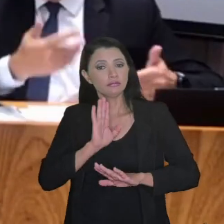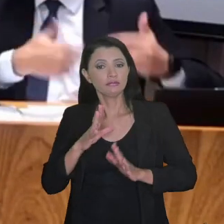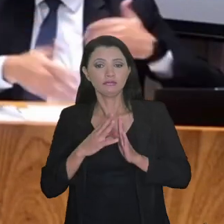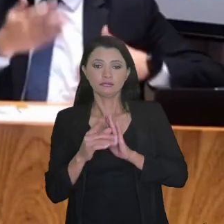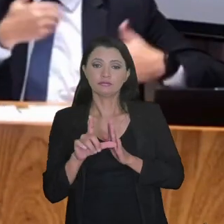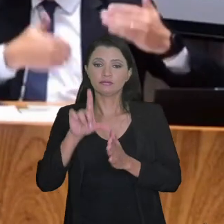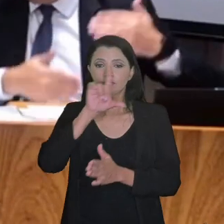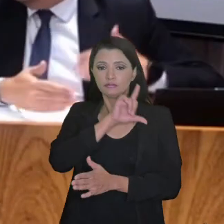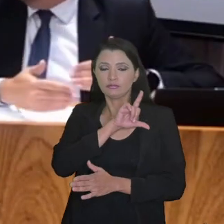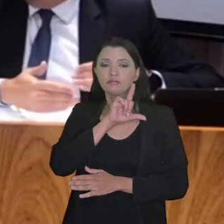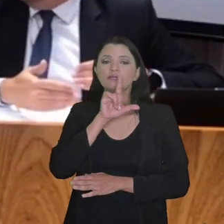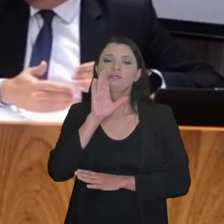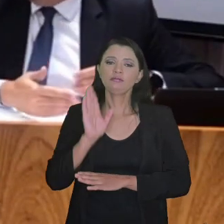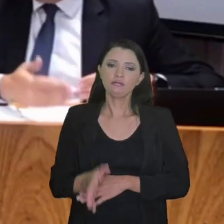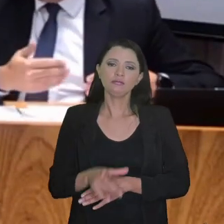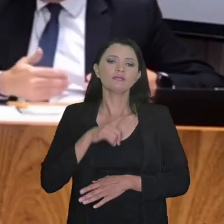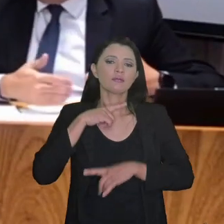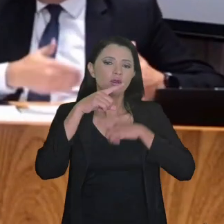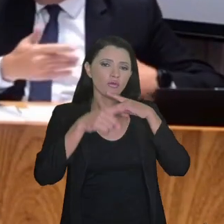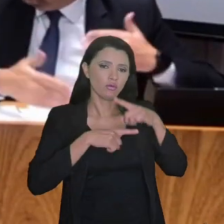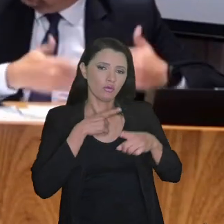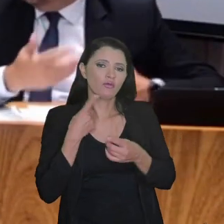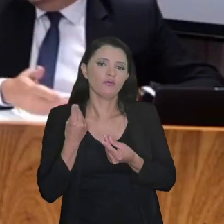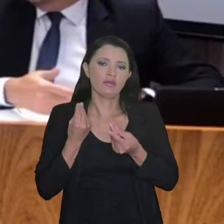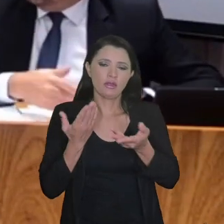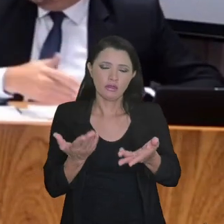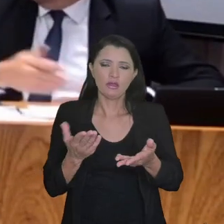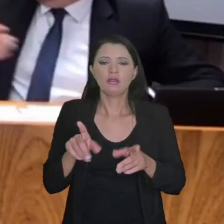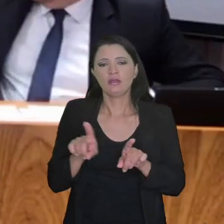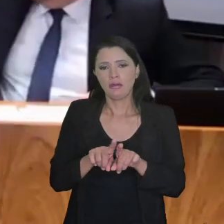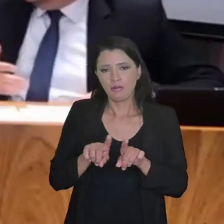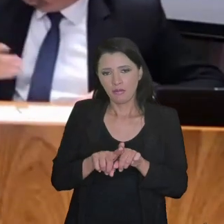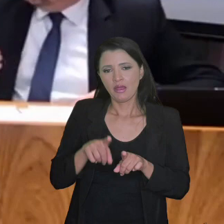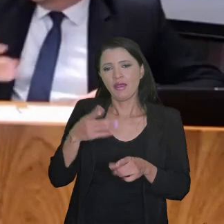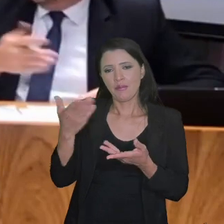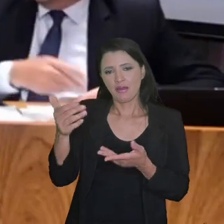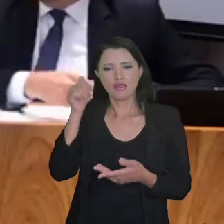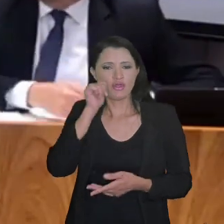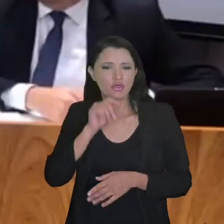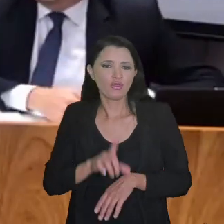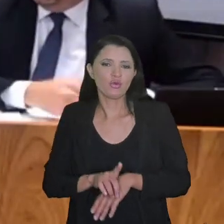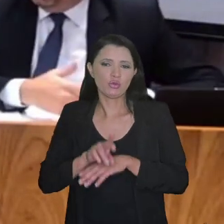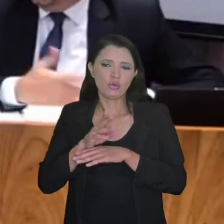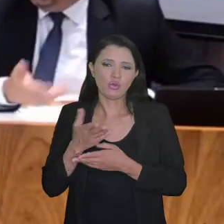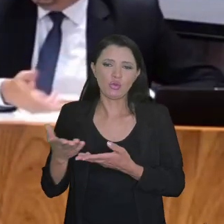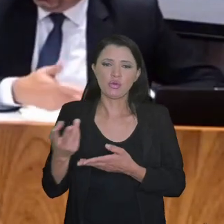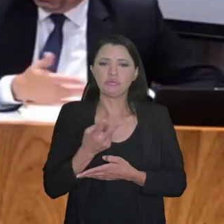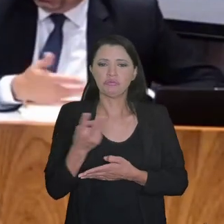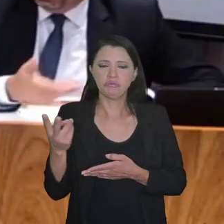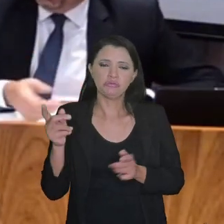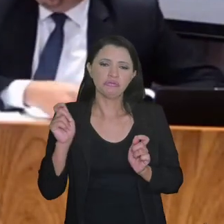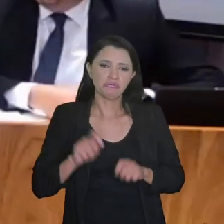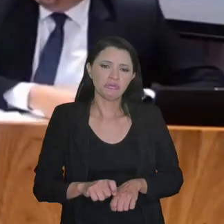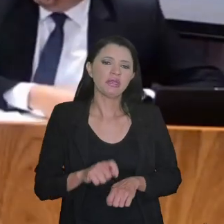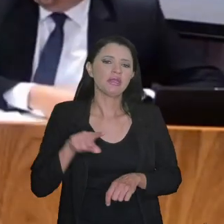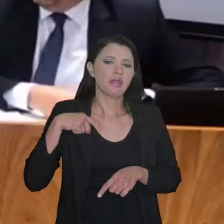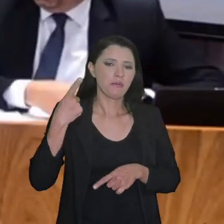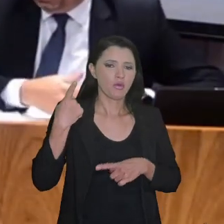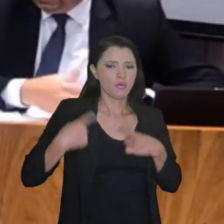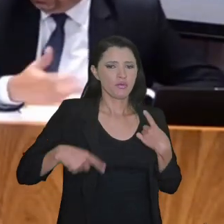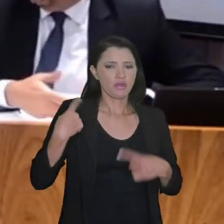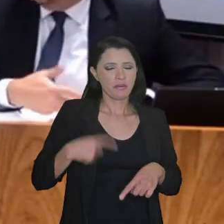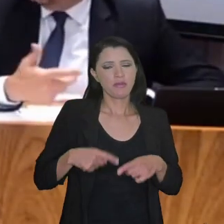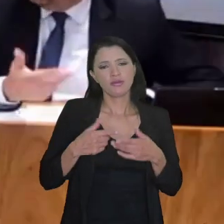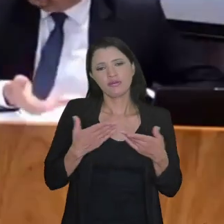então, tem empresas que já estavam no modelo anterior, isso também é uma dúvida que eu vou trazer aqui para a doutora Lava, a doutora Mariana, que as empresas já estão enfrentando essa